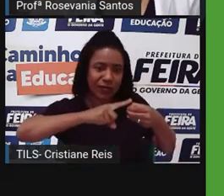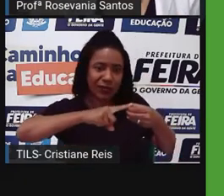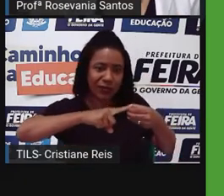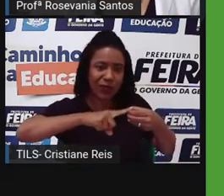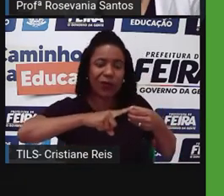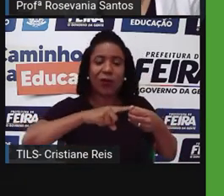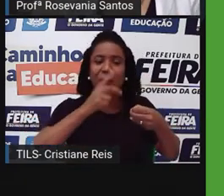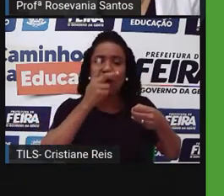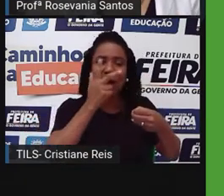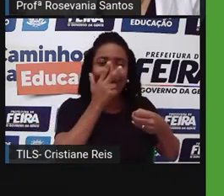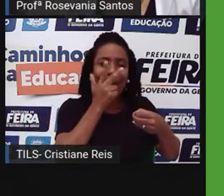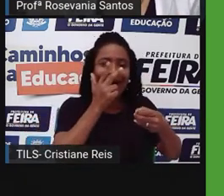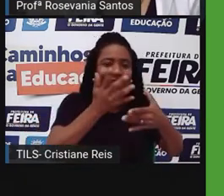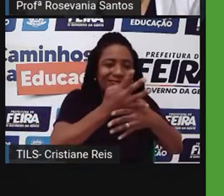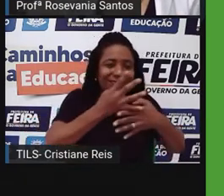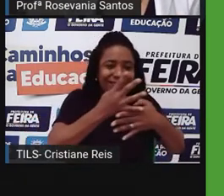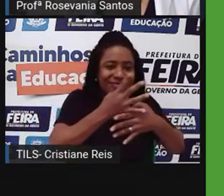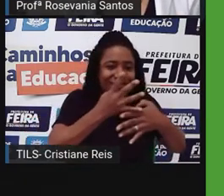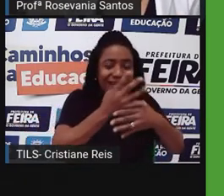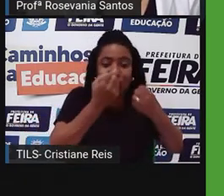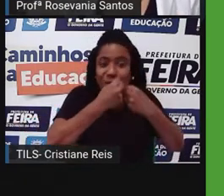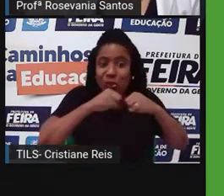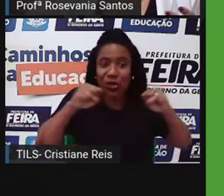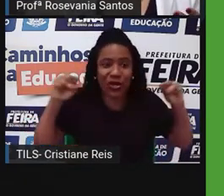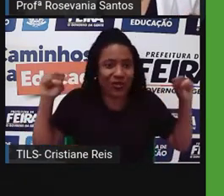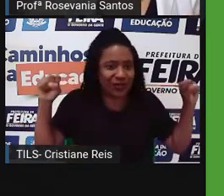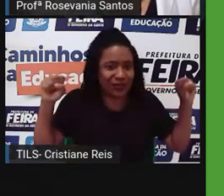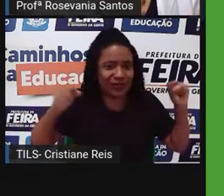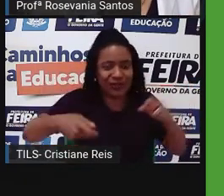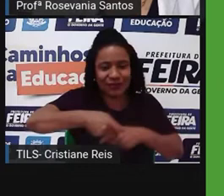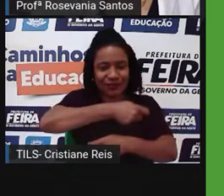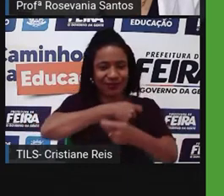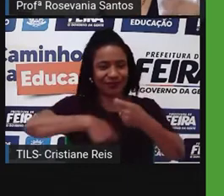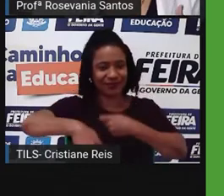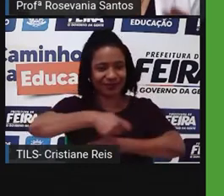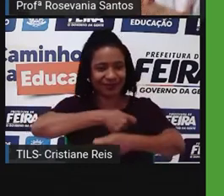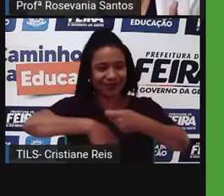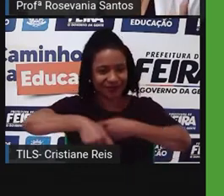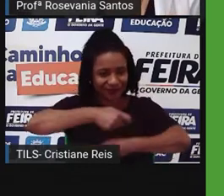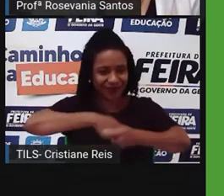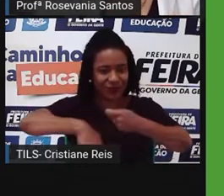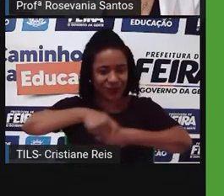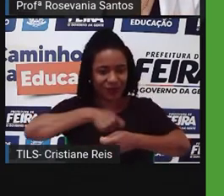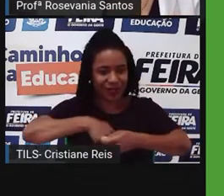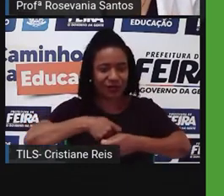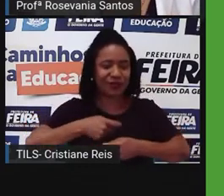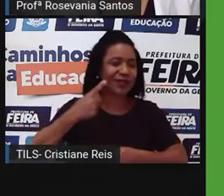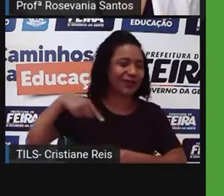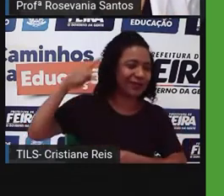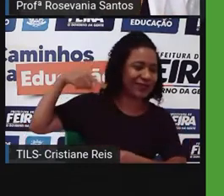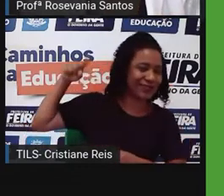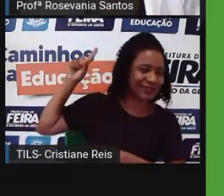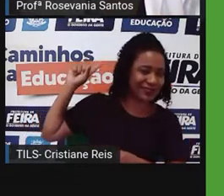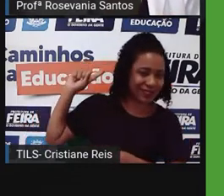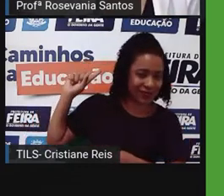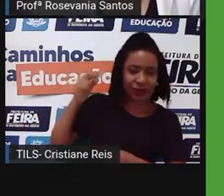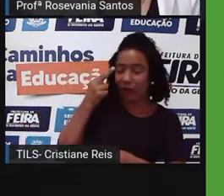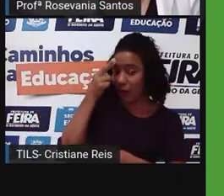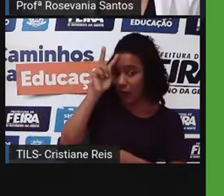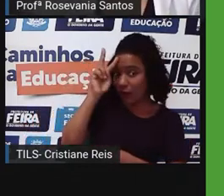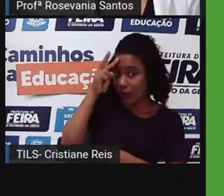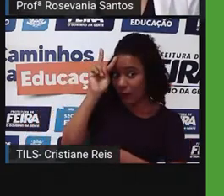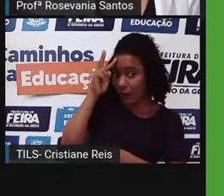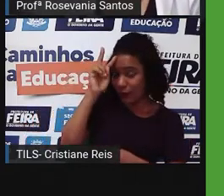nosso espaço econômico. Foi criado, vamos dizer assim, né? A nossa história está muito ligada